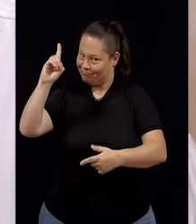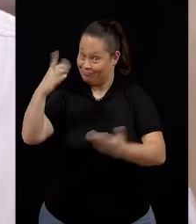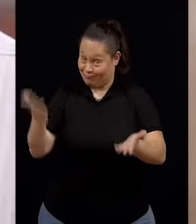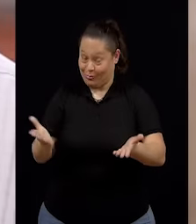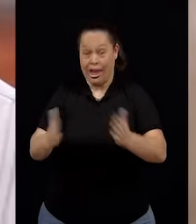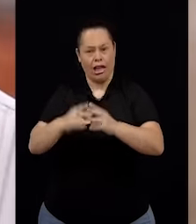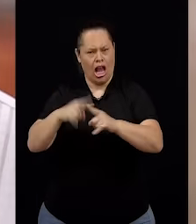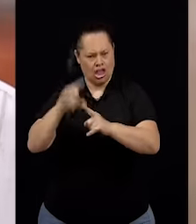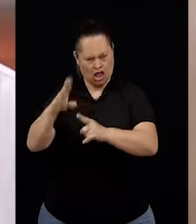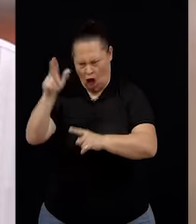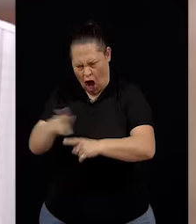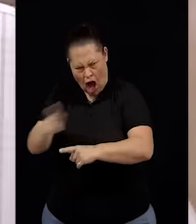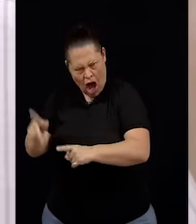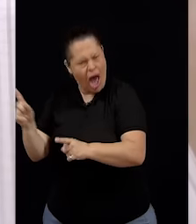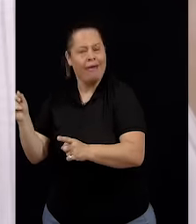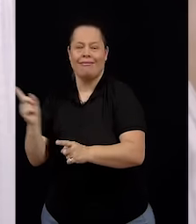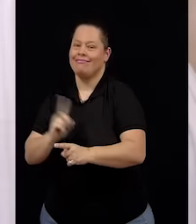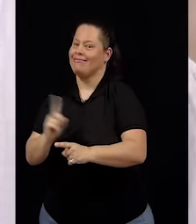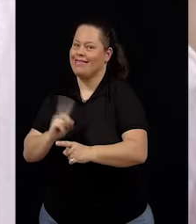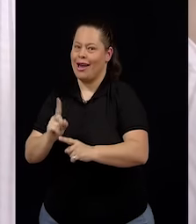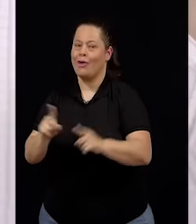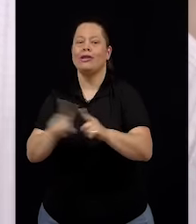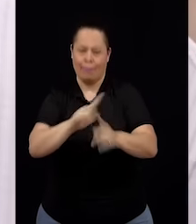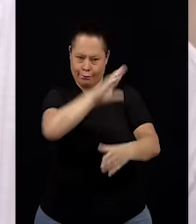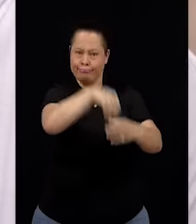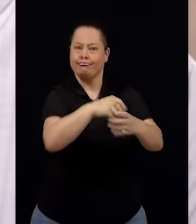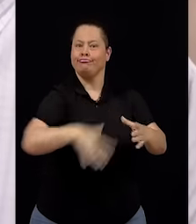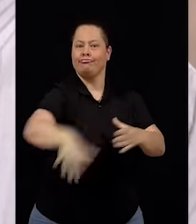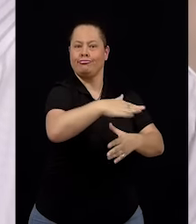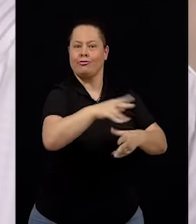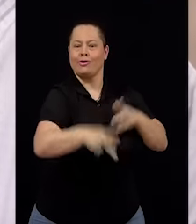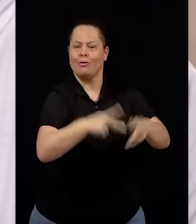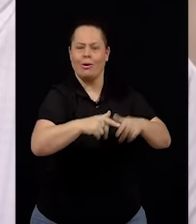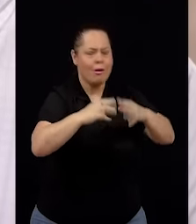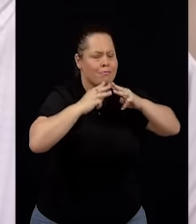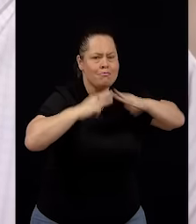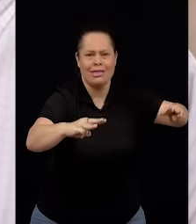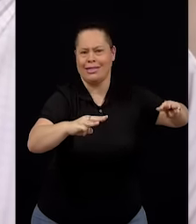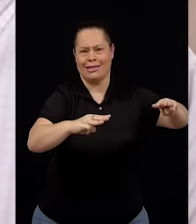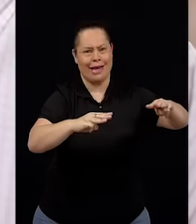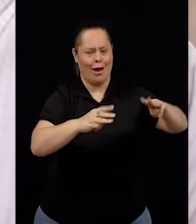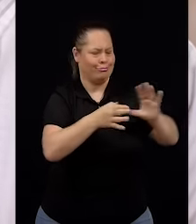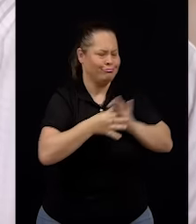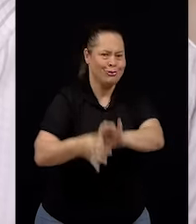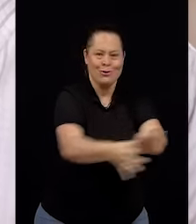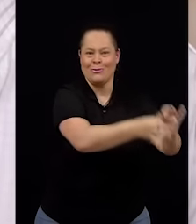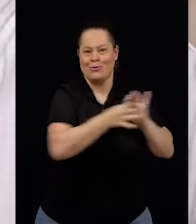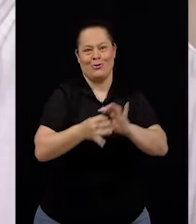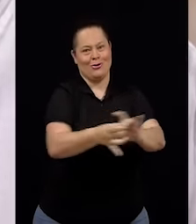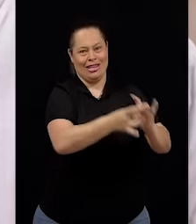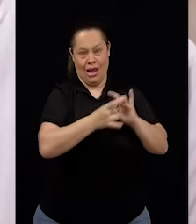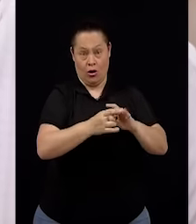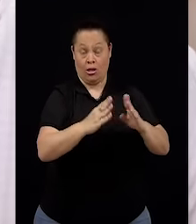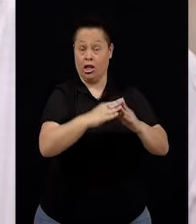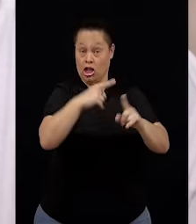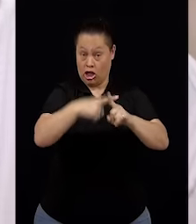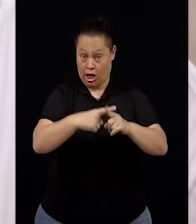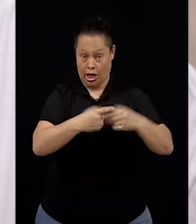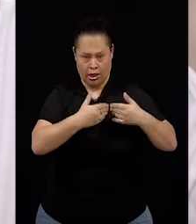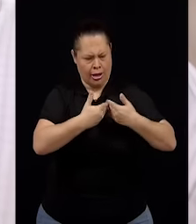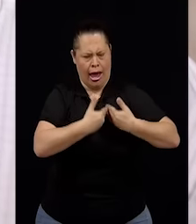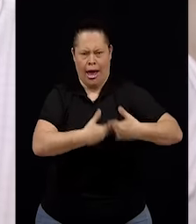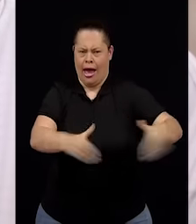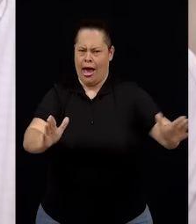mas é uma igreja toda ministerial, uma igreja em comunhão, uma igreja que está aberta a todos,